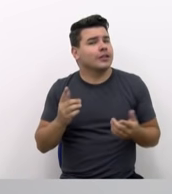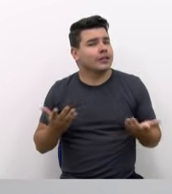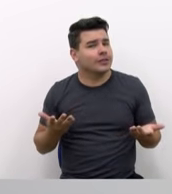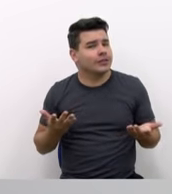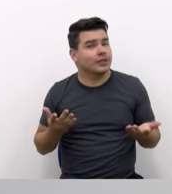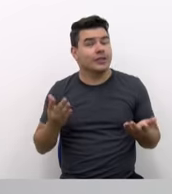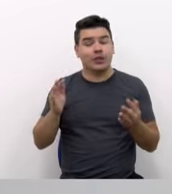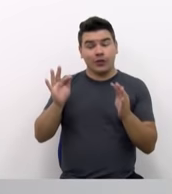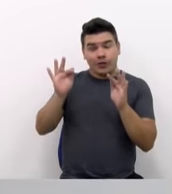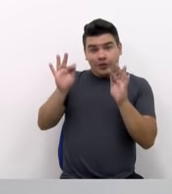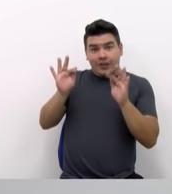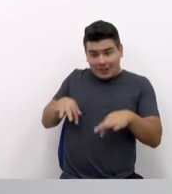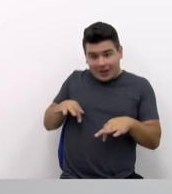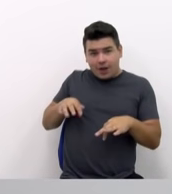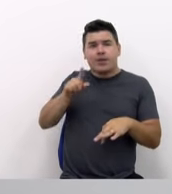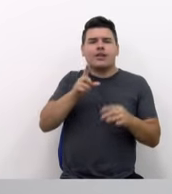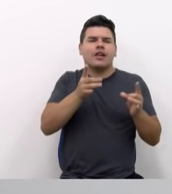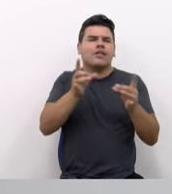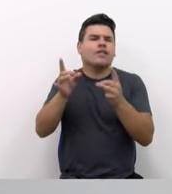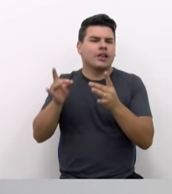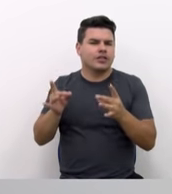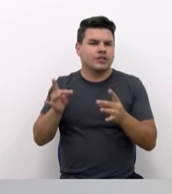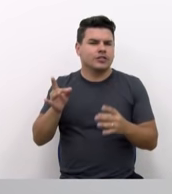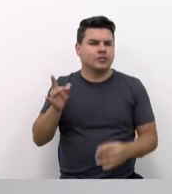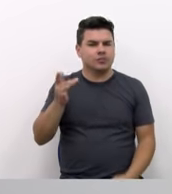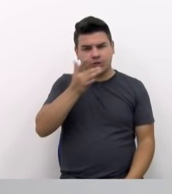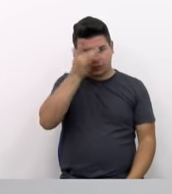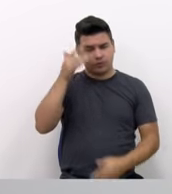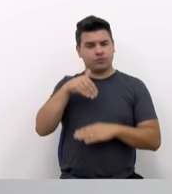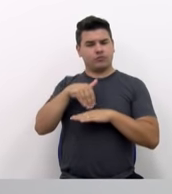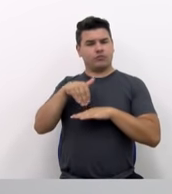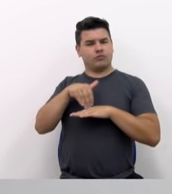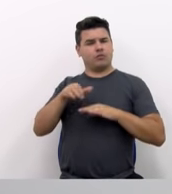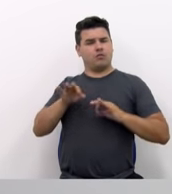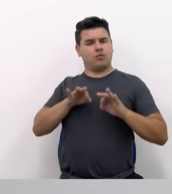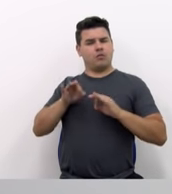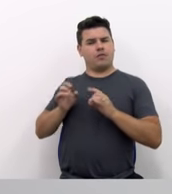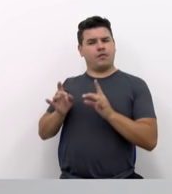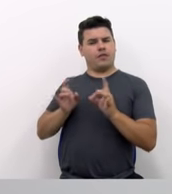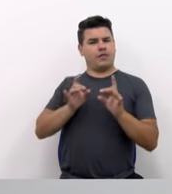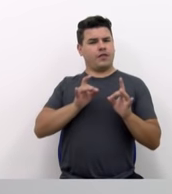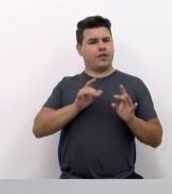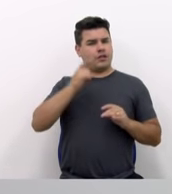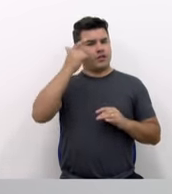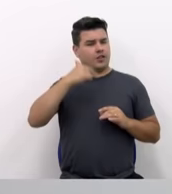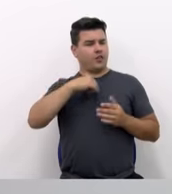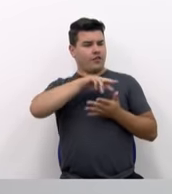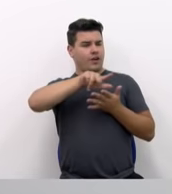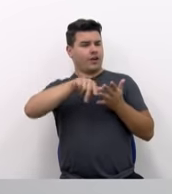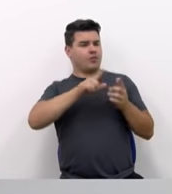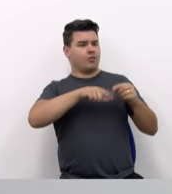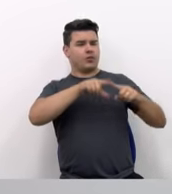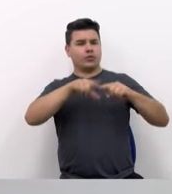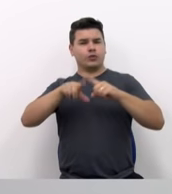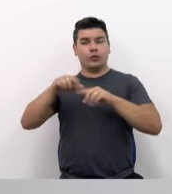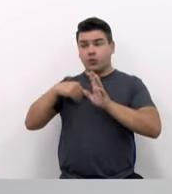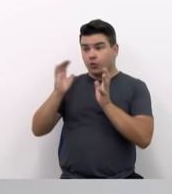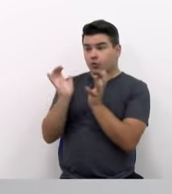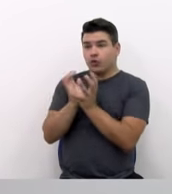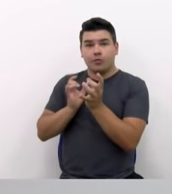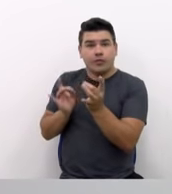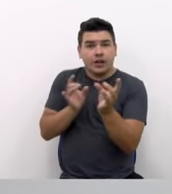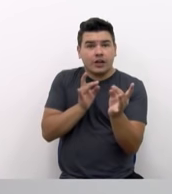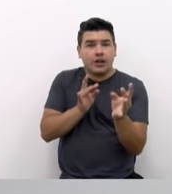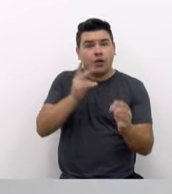é que vende na sua empresa? São seus balconistas, porque você é um varejista, você tem uma equipe de vendas, tem uma equipe de representantes, ou é